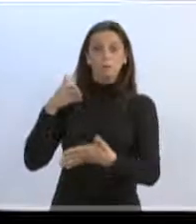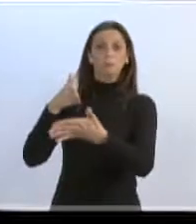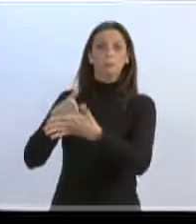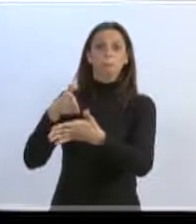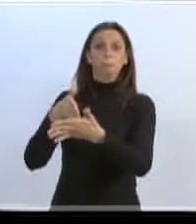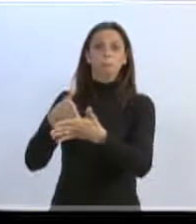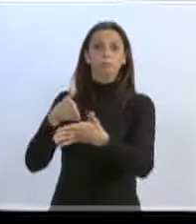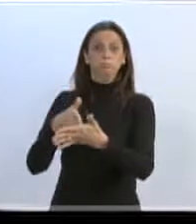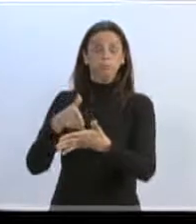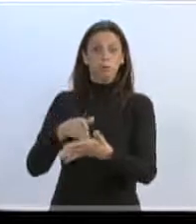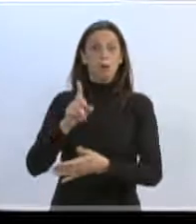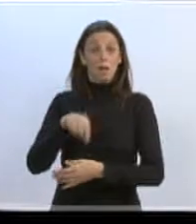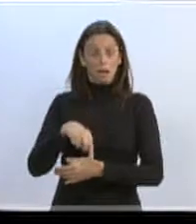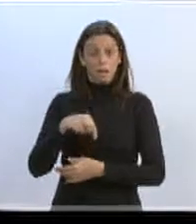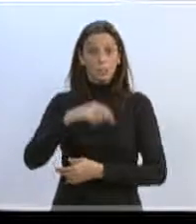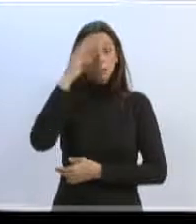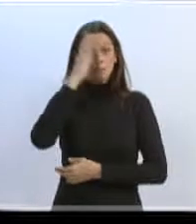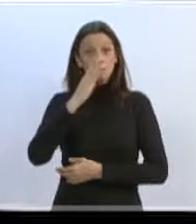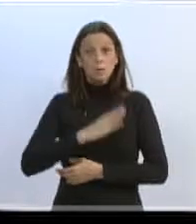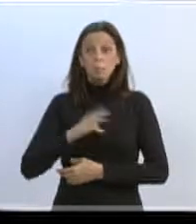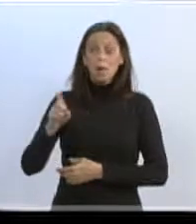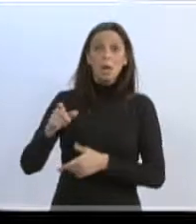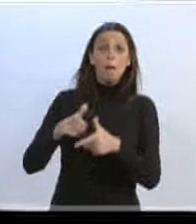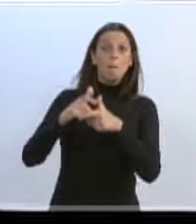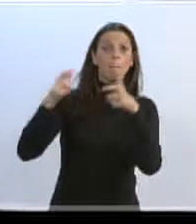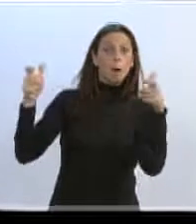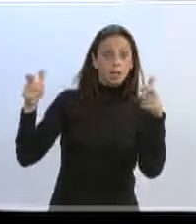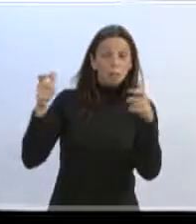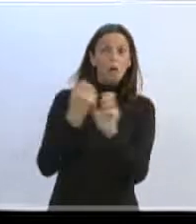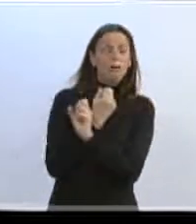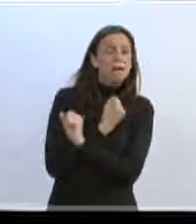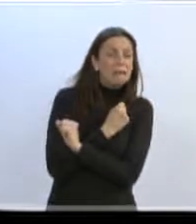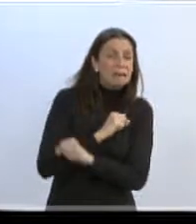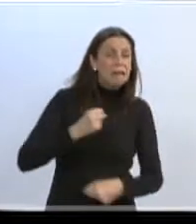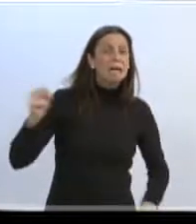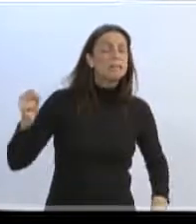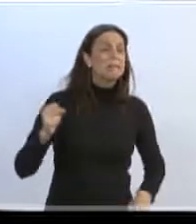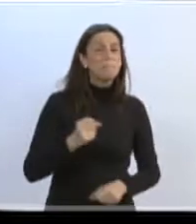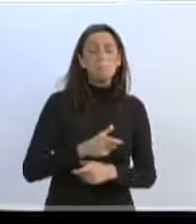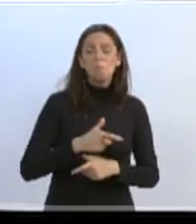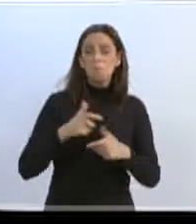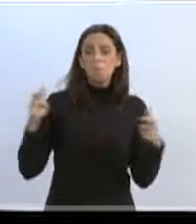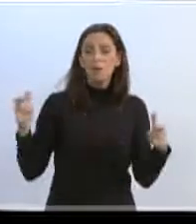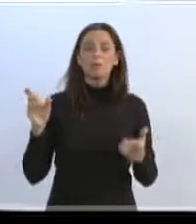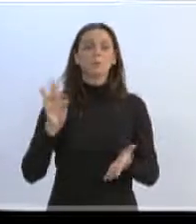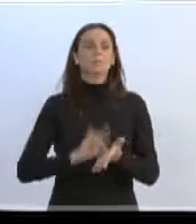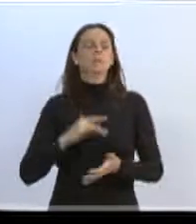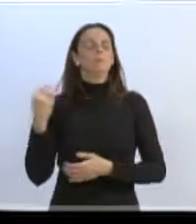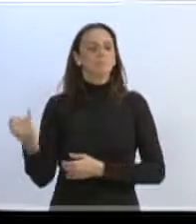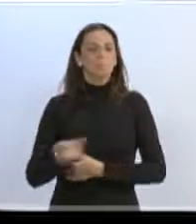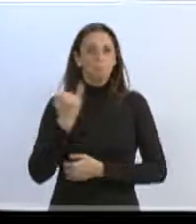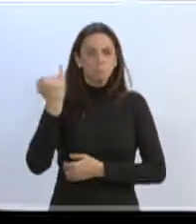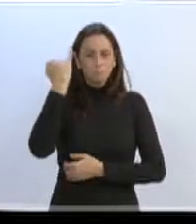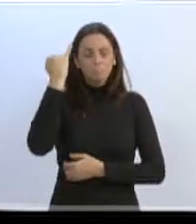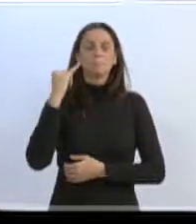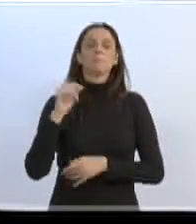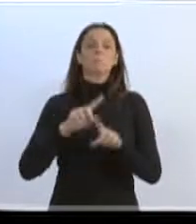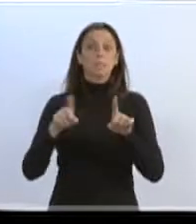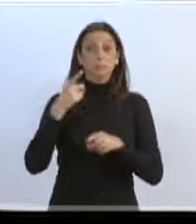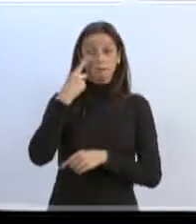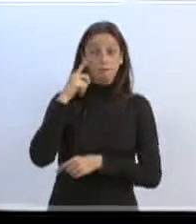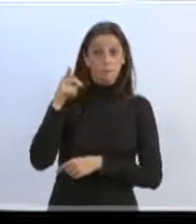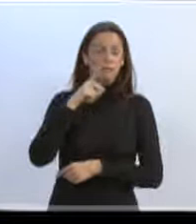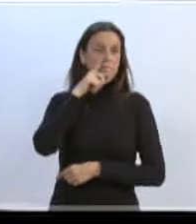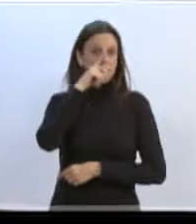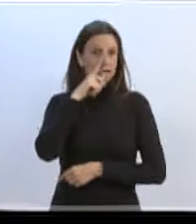Brasil, onde é impressionante a capacidade de armazenamento daquela barragem, o que demonstra sua real e grande importância, onde também podemos ter noção do risco, ao mesmo